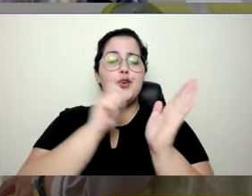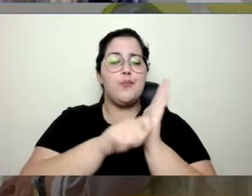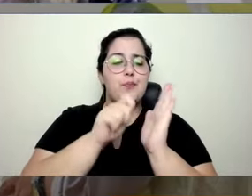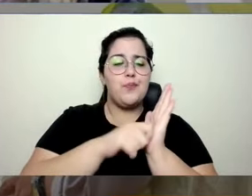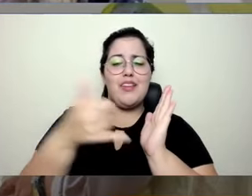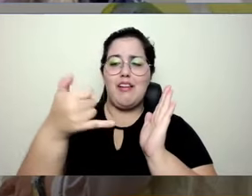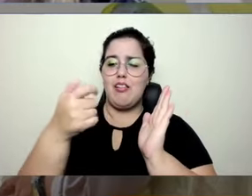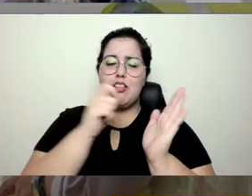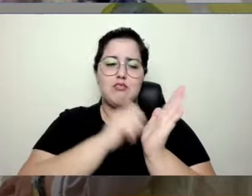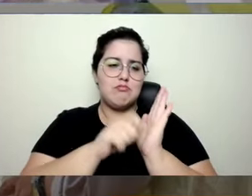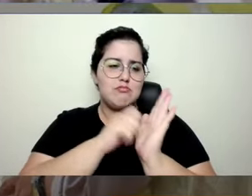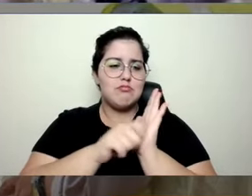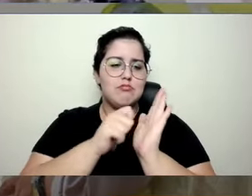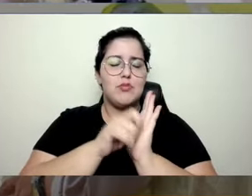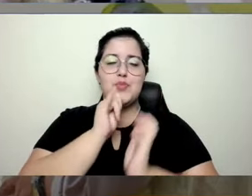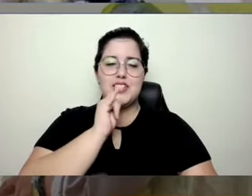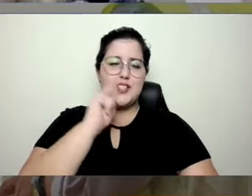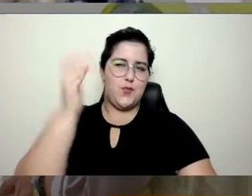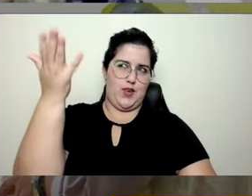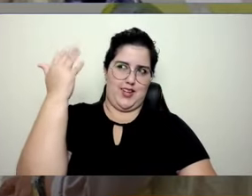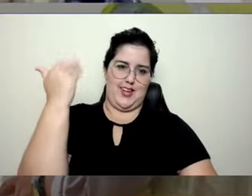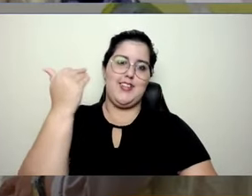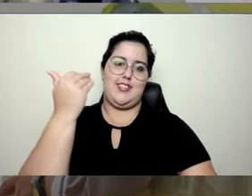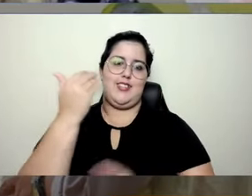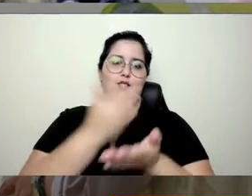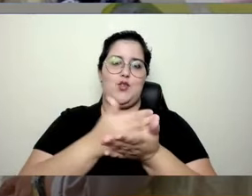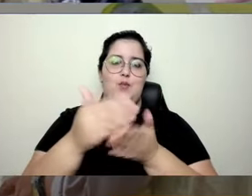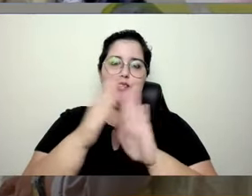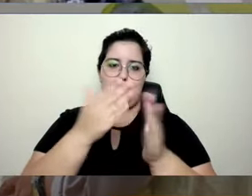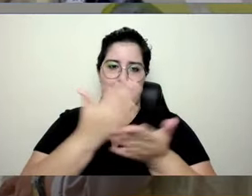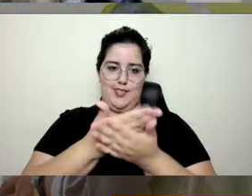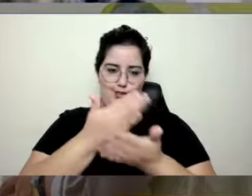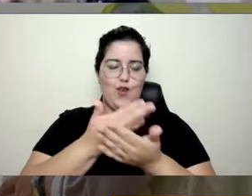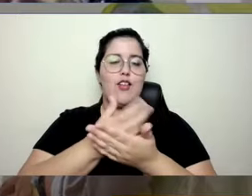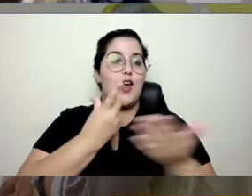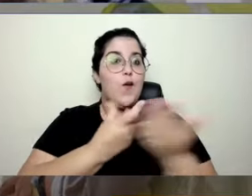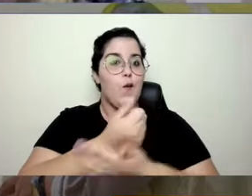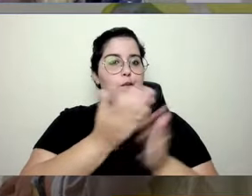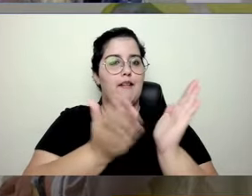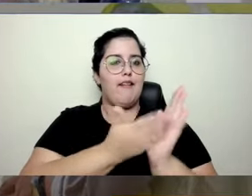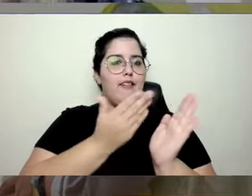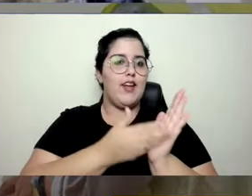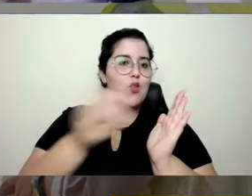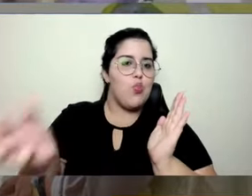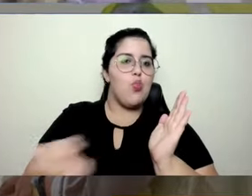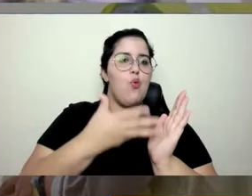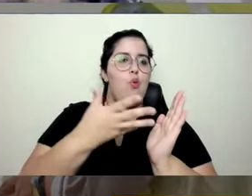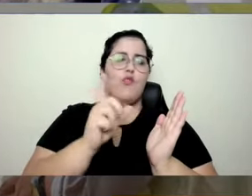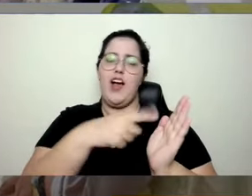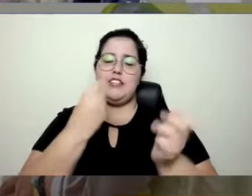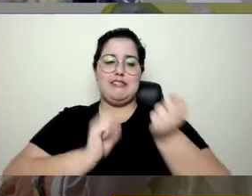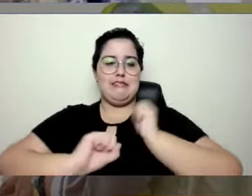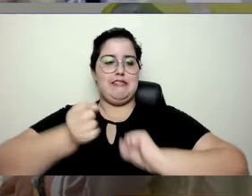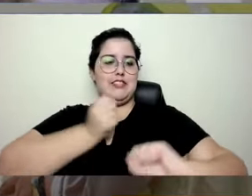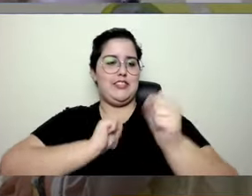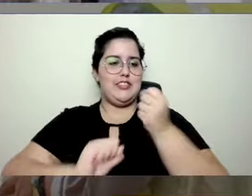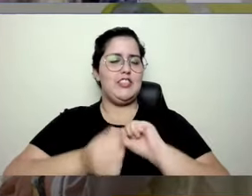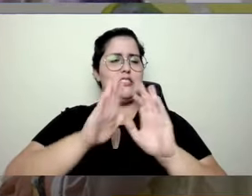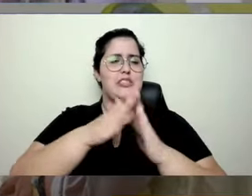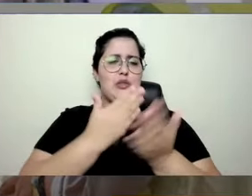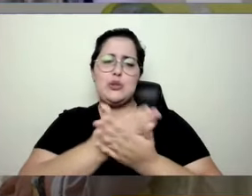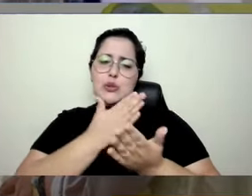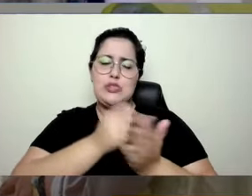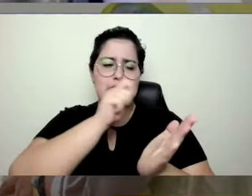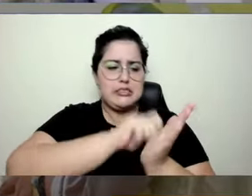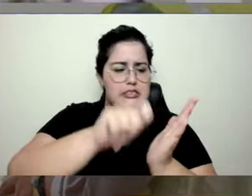comprar um caderno novo quando a gente ia estudar. E a gente memorizava, fazia grupo de estudo, chamada